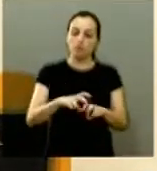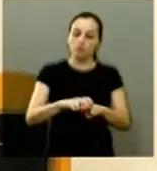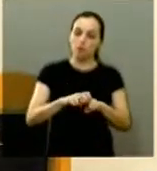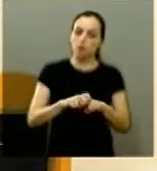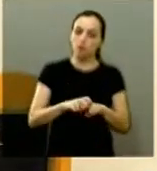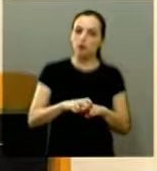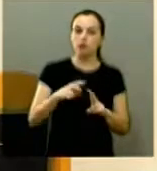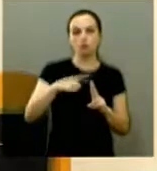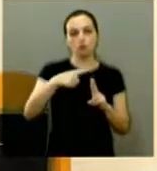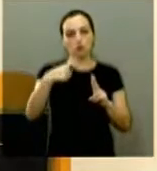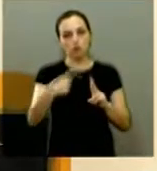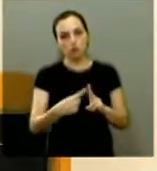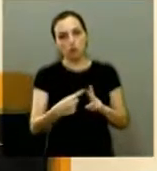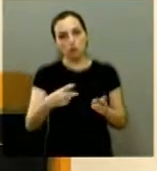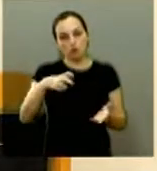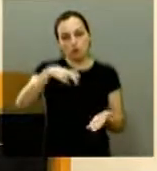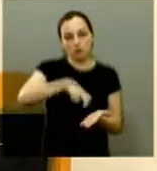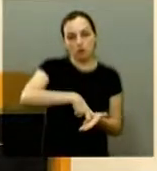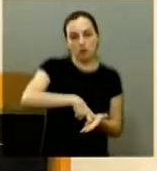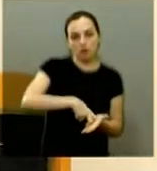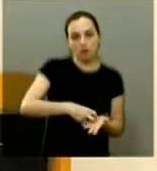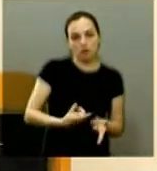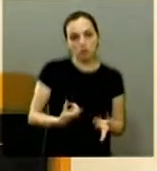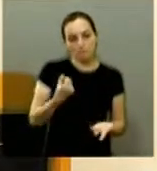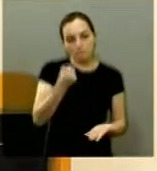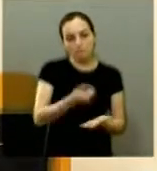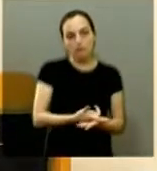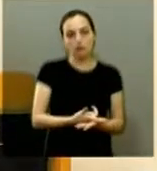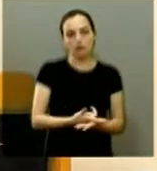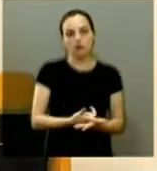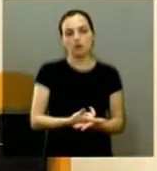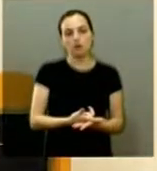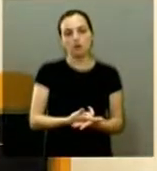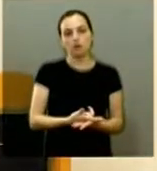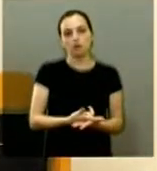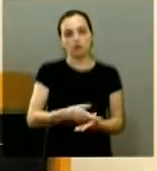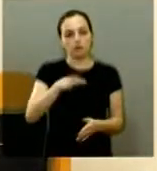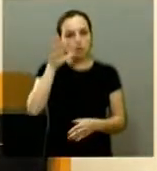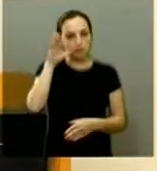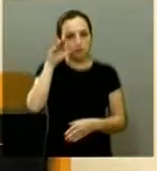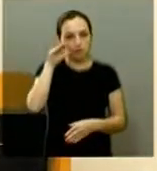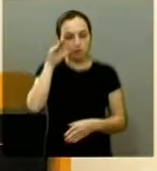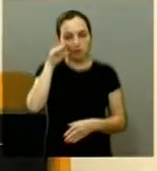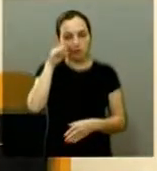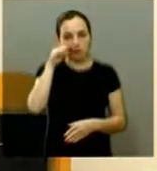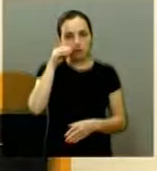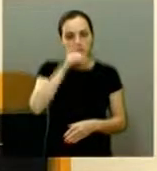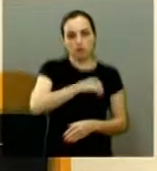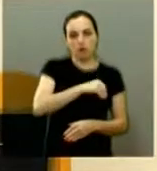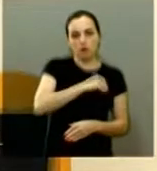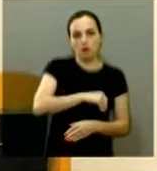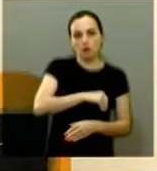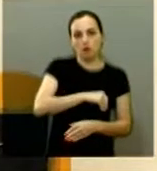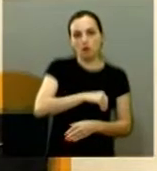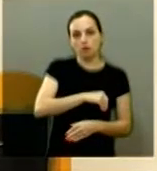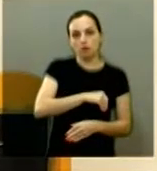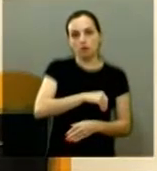os dois estão sendo condenados a indenizar os funcionários com salário mínimo